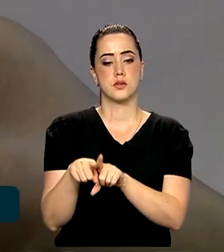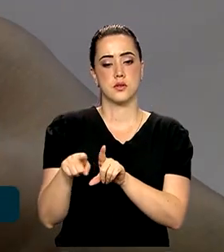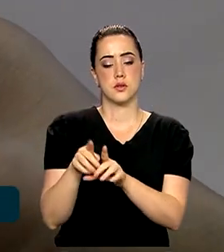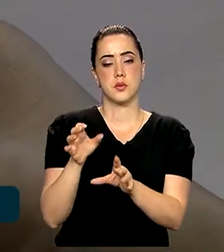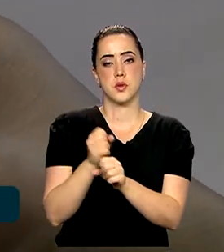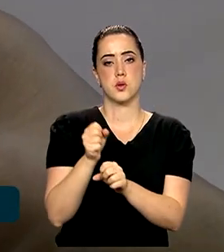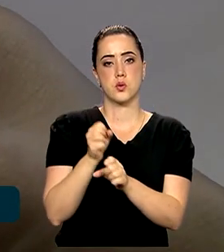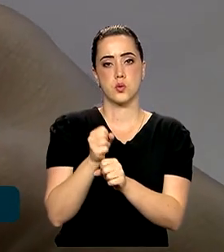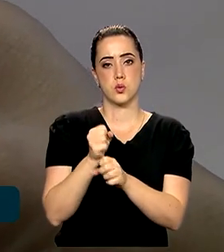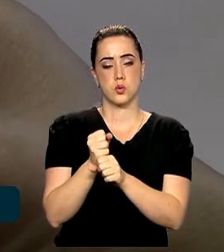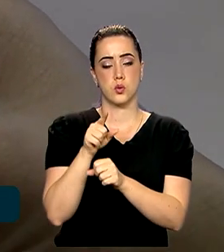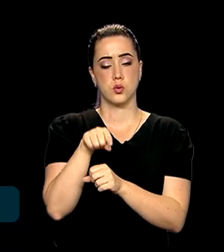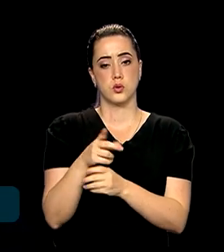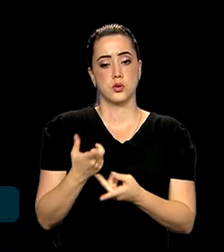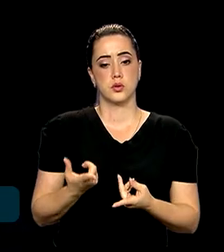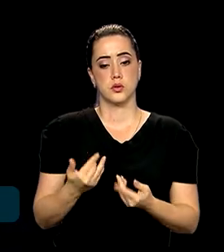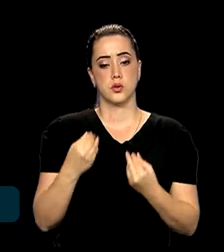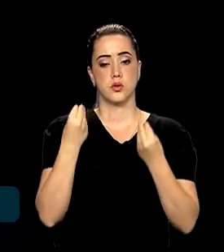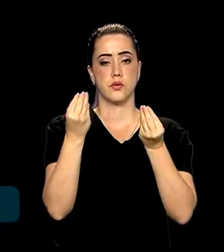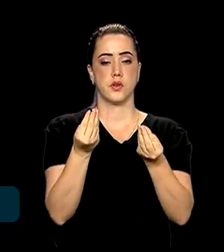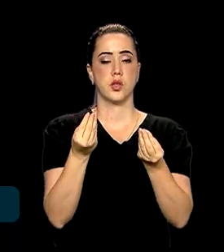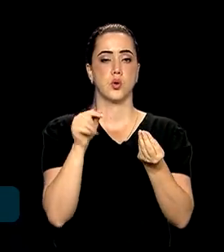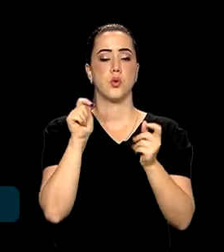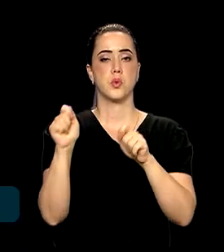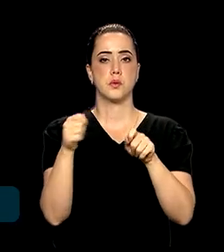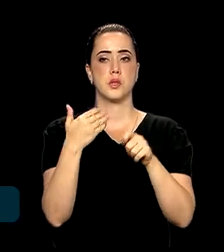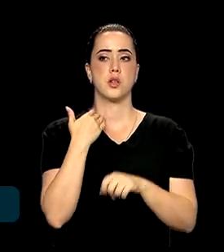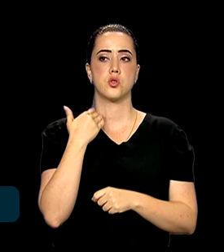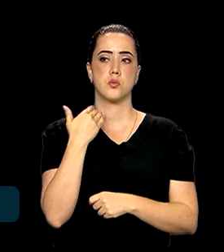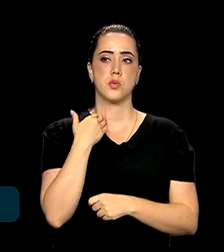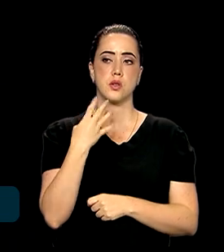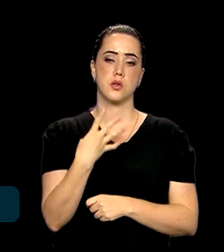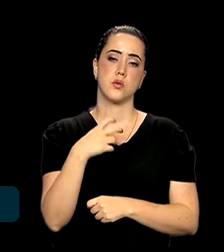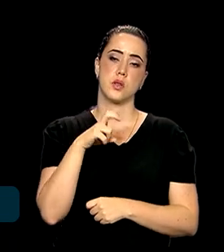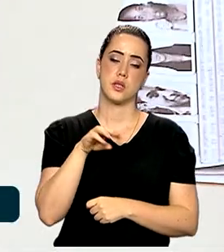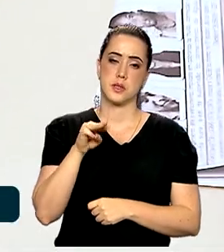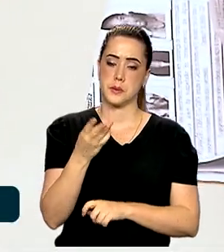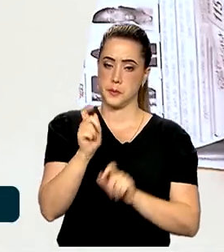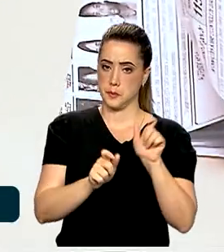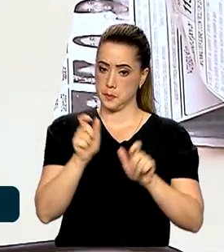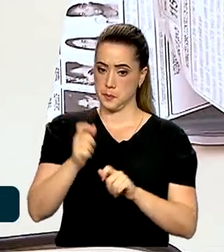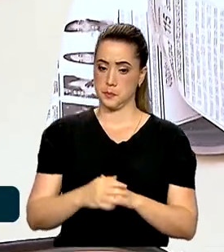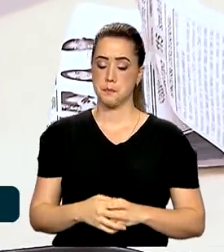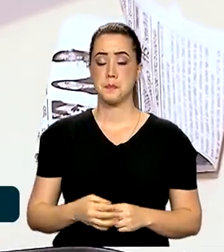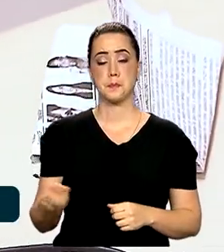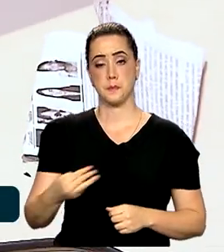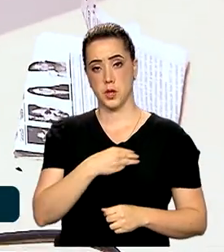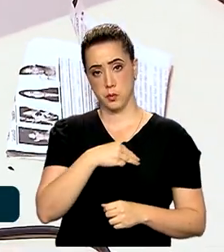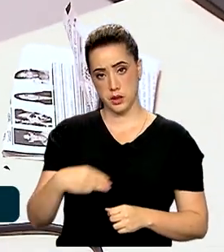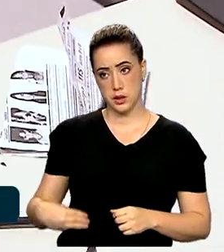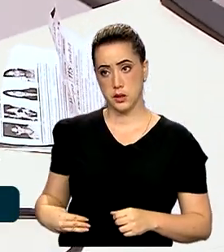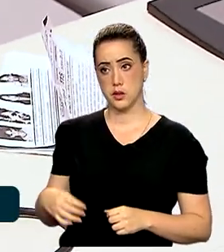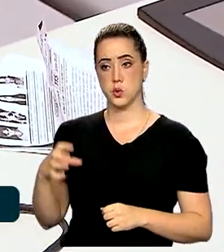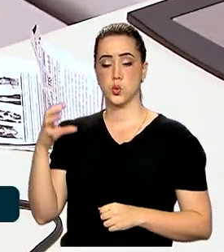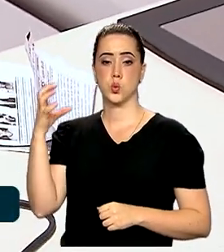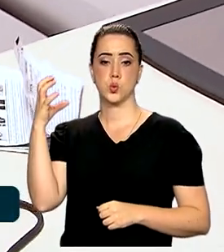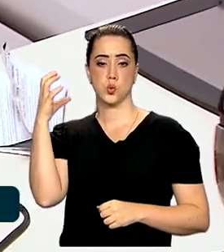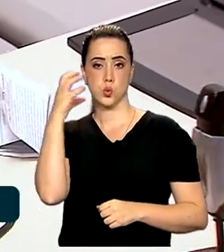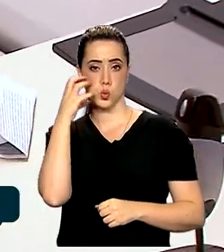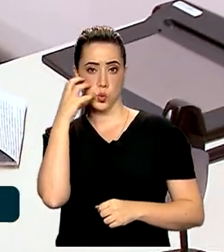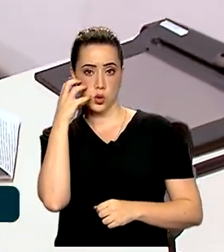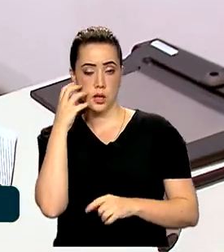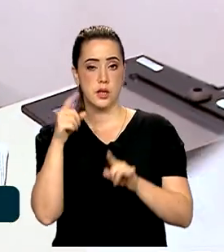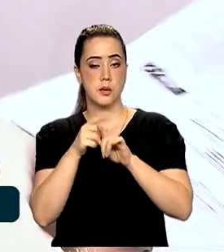que deram acesso bancário a 45 milhões de brasileiros. O ministro também falou sobre as políticas